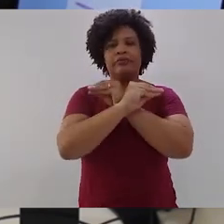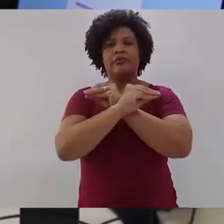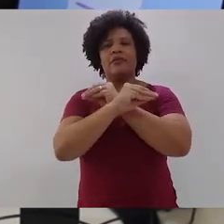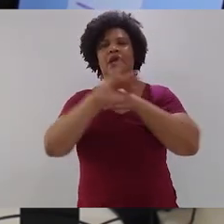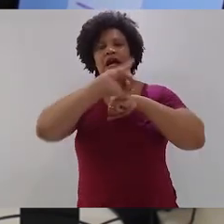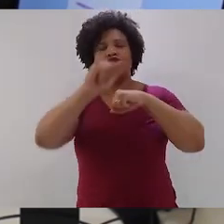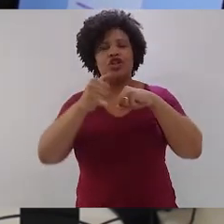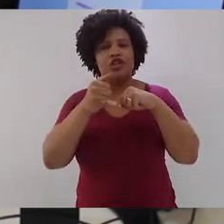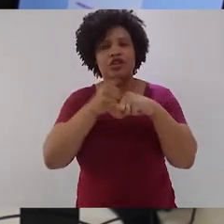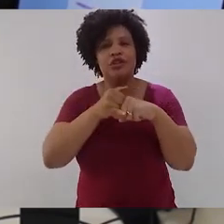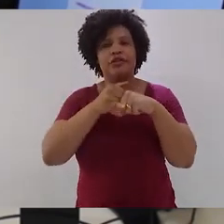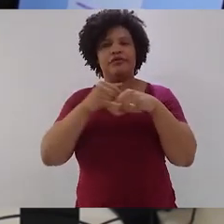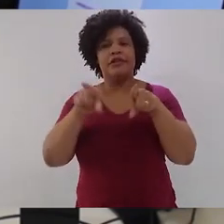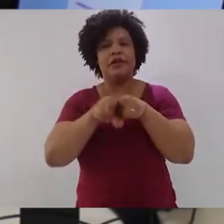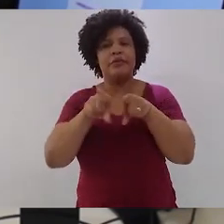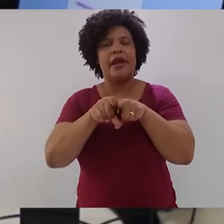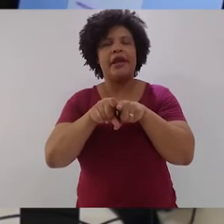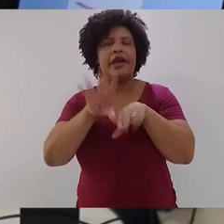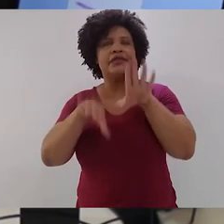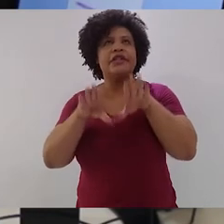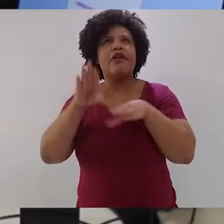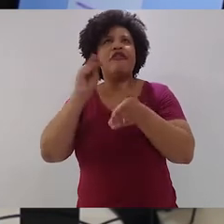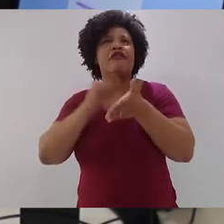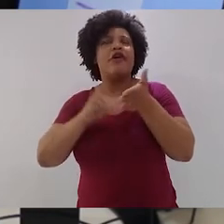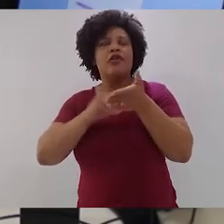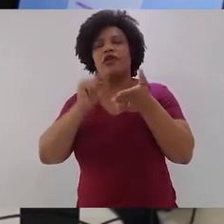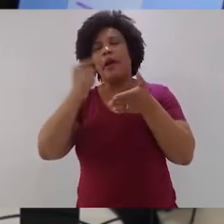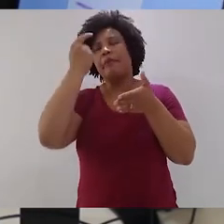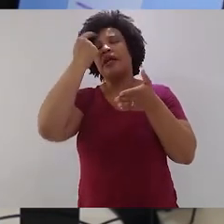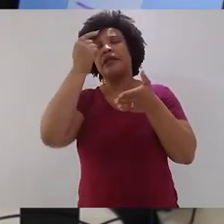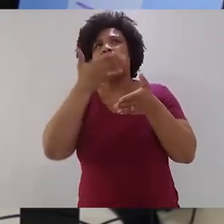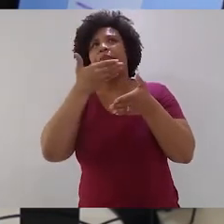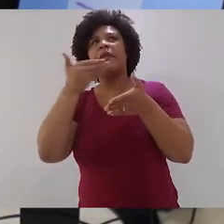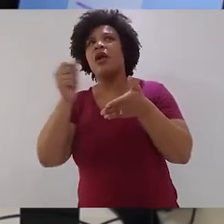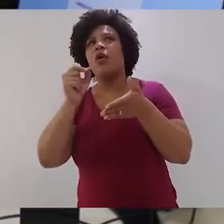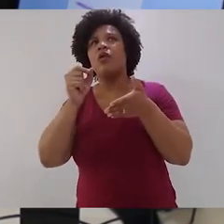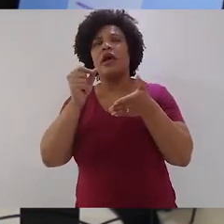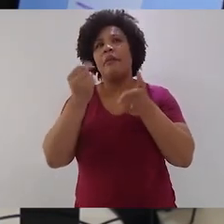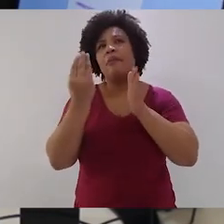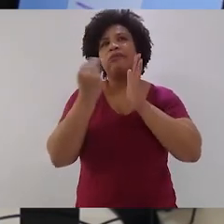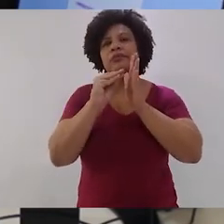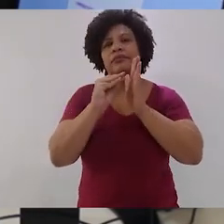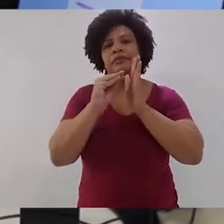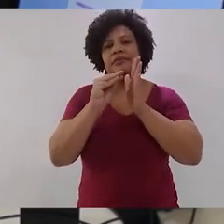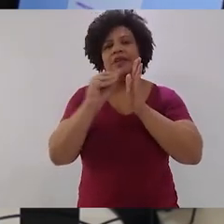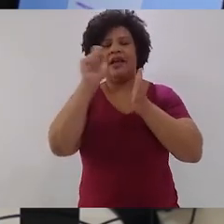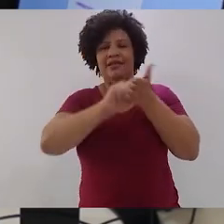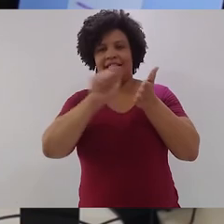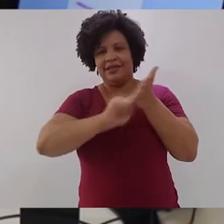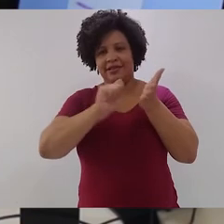aditiva, sendo que na verdade faltou foi pensar o que seria melhor para o desenrolar da trama. E na conjunção